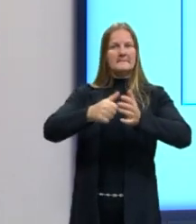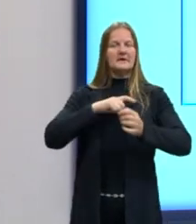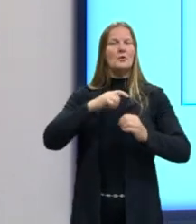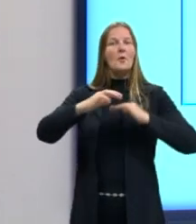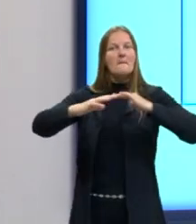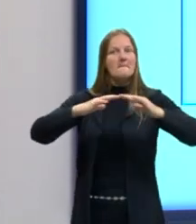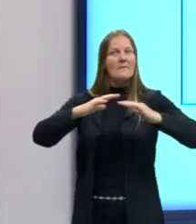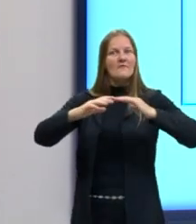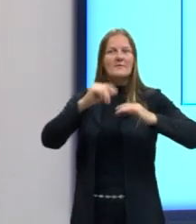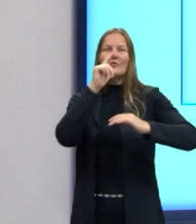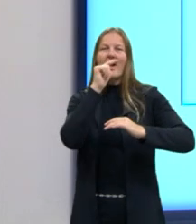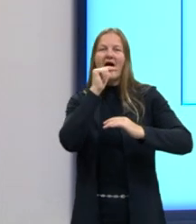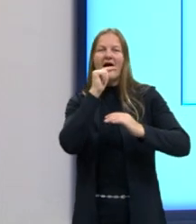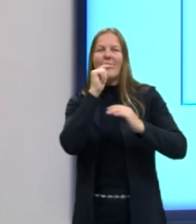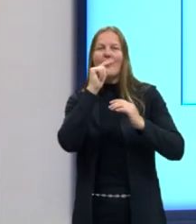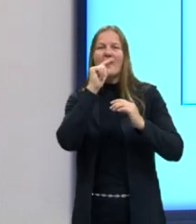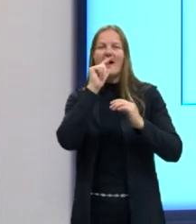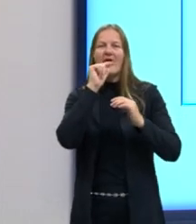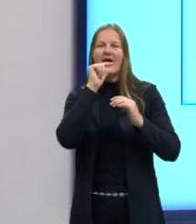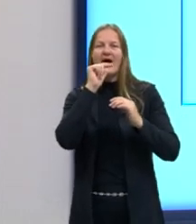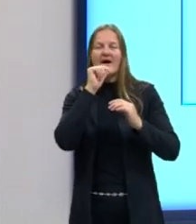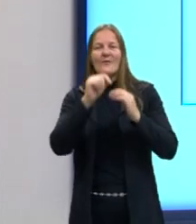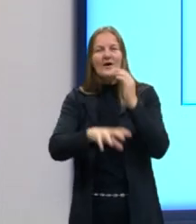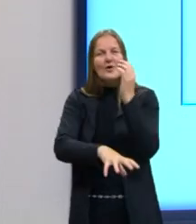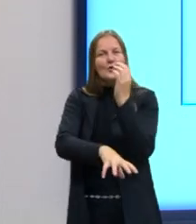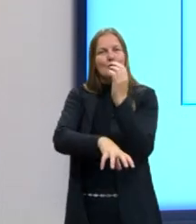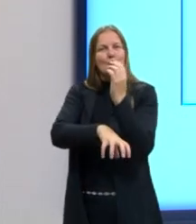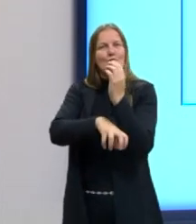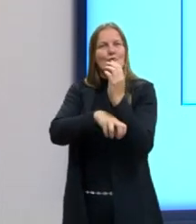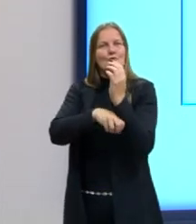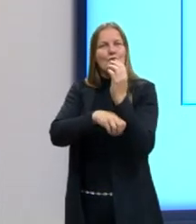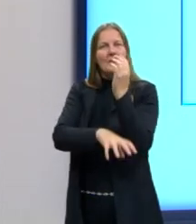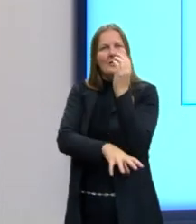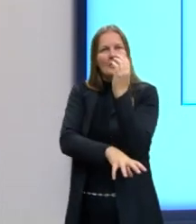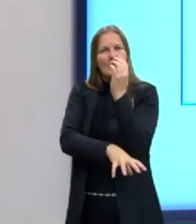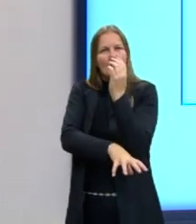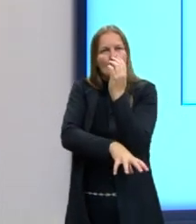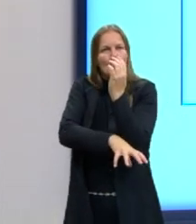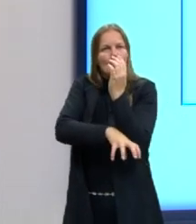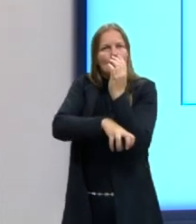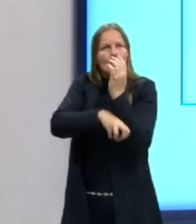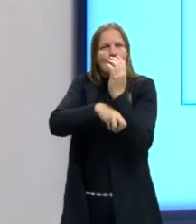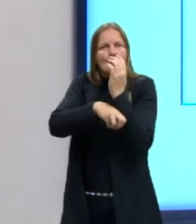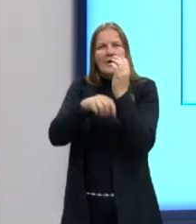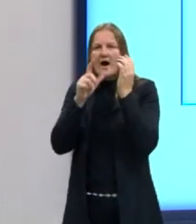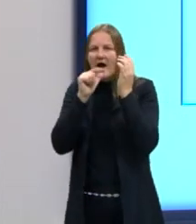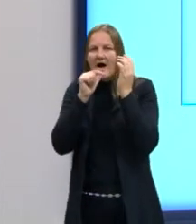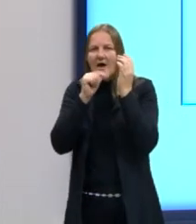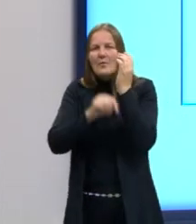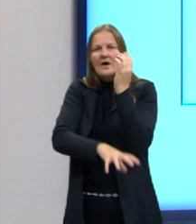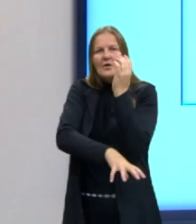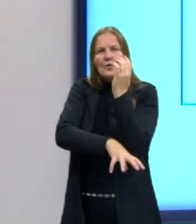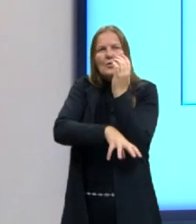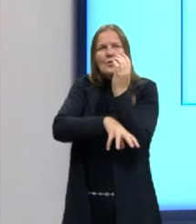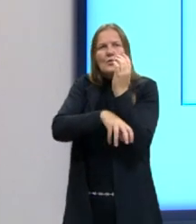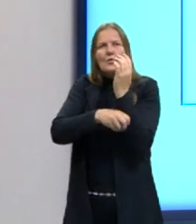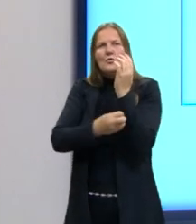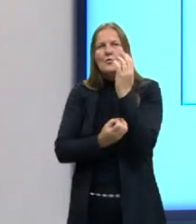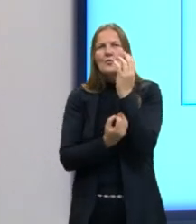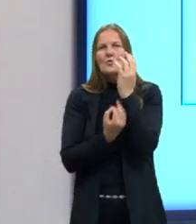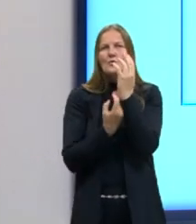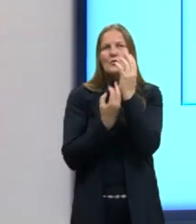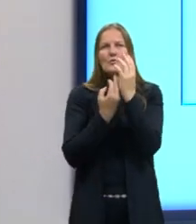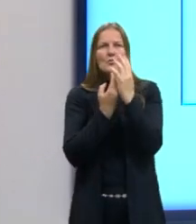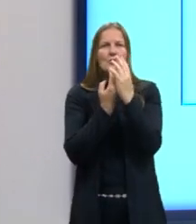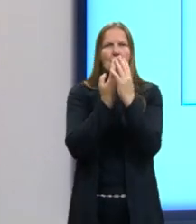movimento da água. Movimentação da água lá das raízes até o